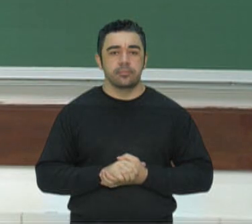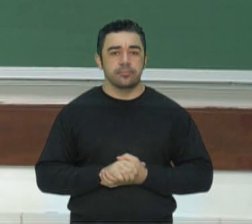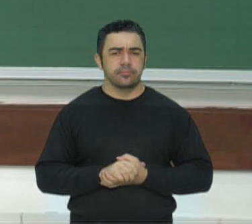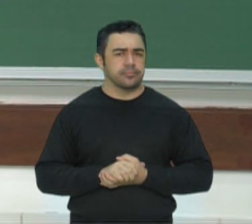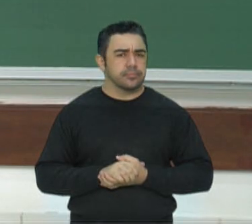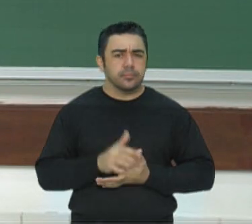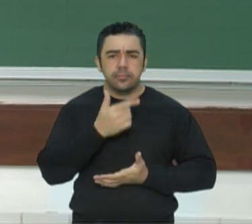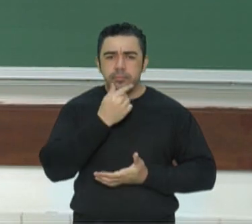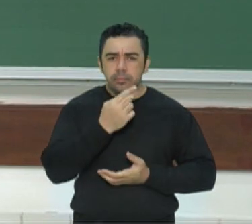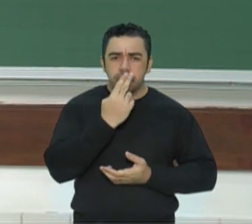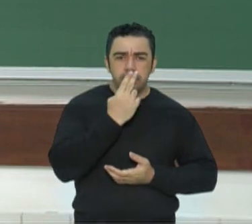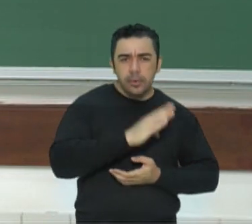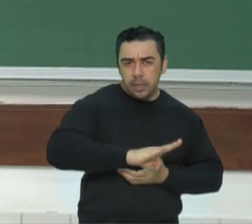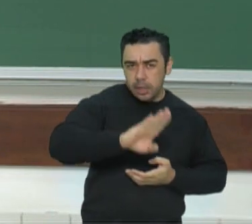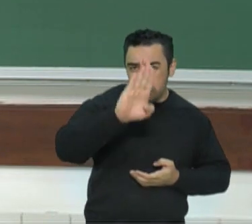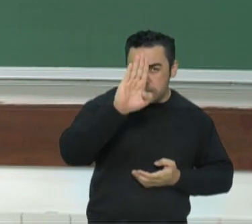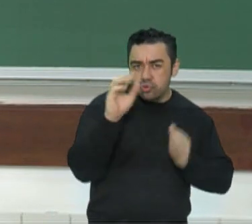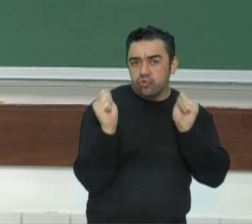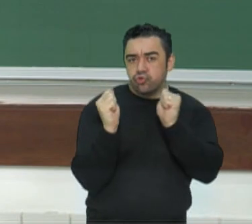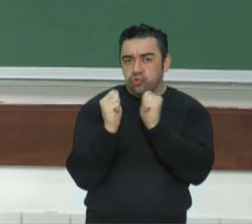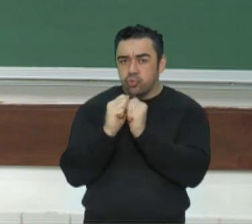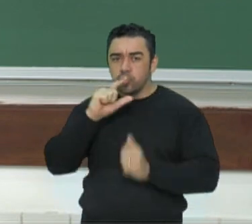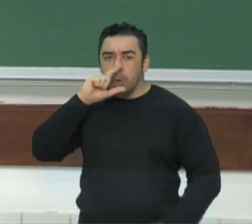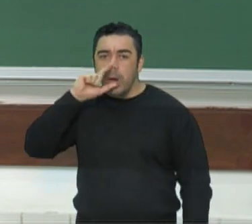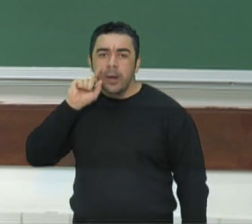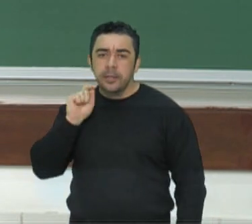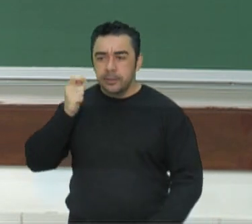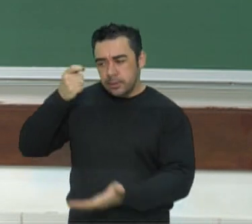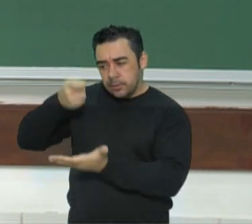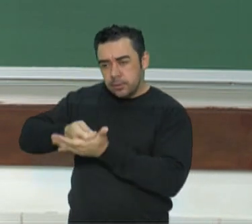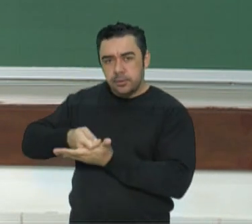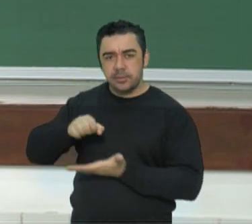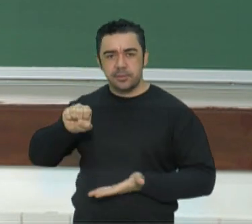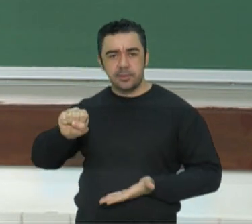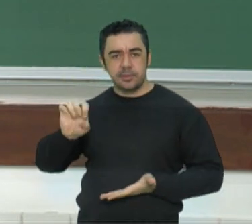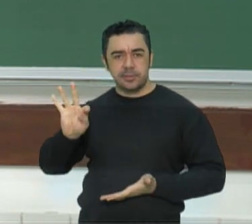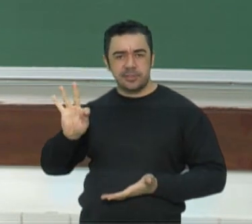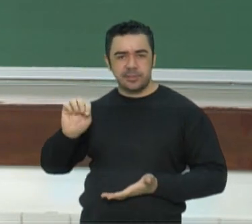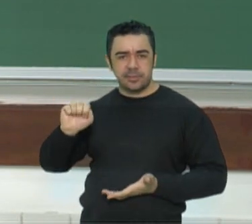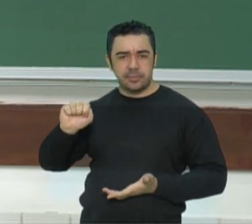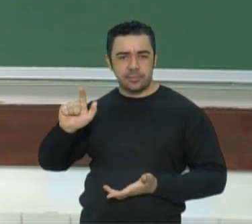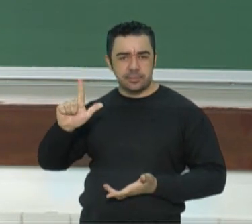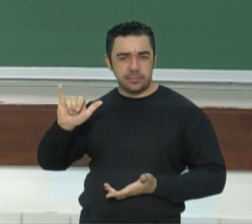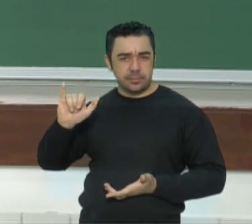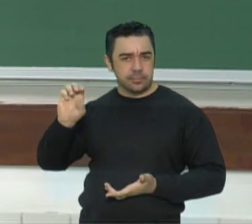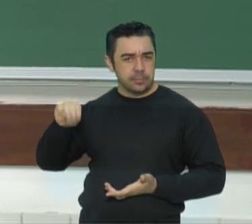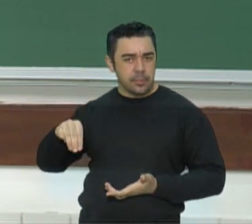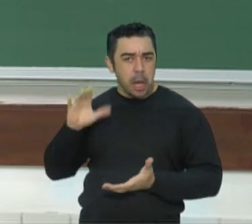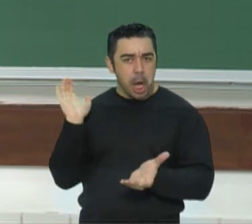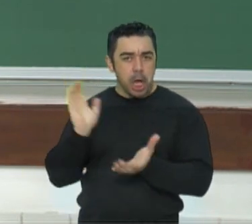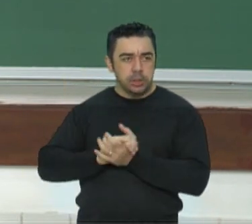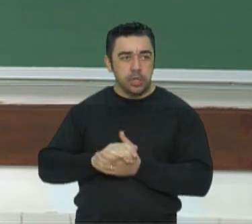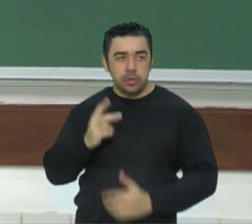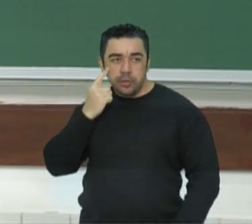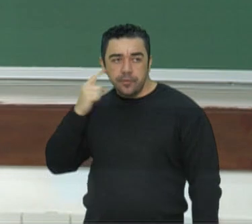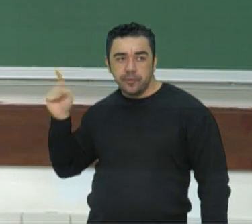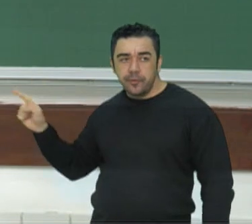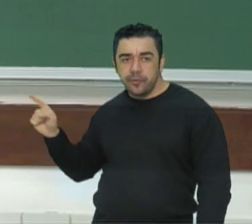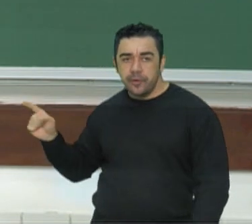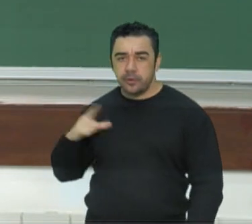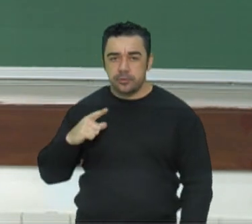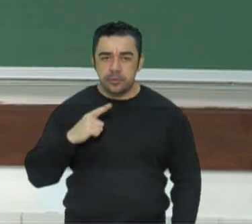Hitler e Stalin estão se casando. E o bolo de casamento tem os símbolos do